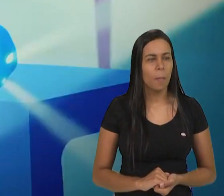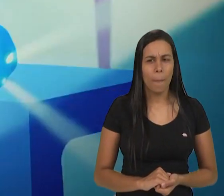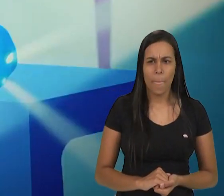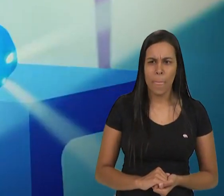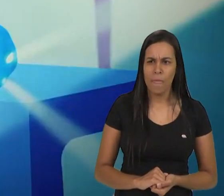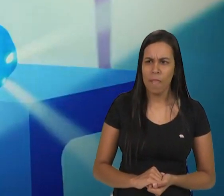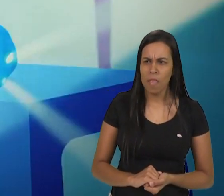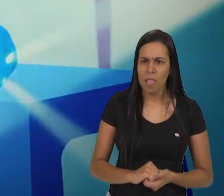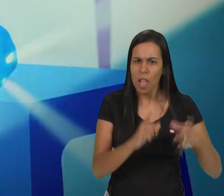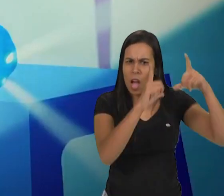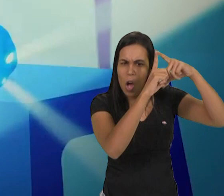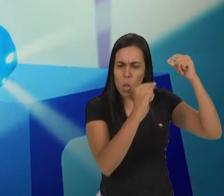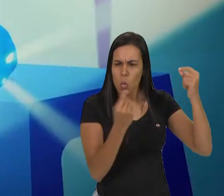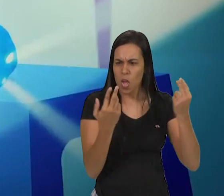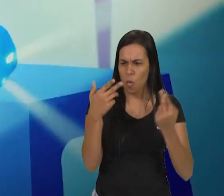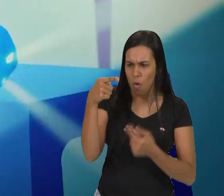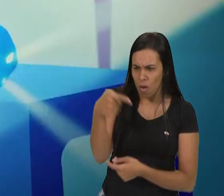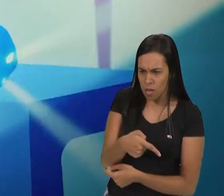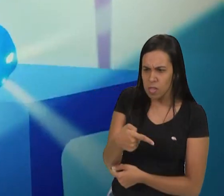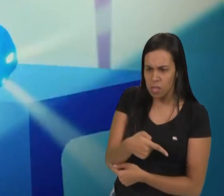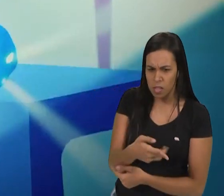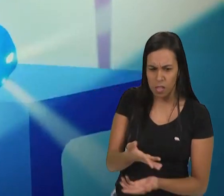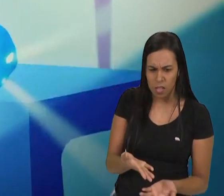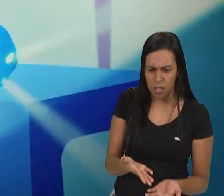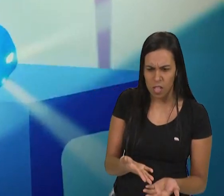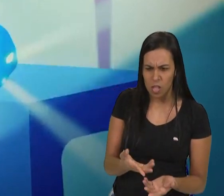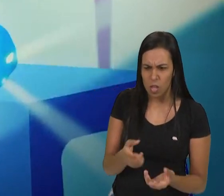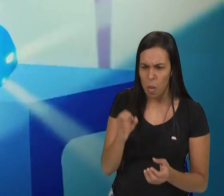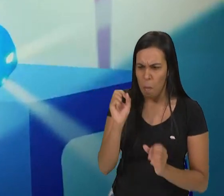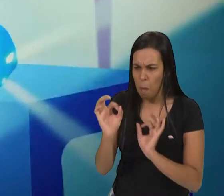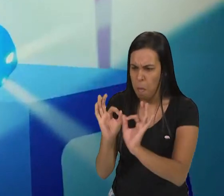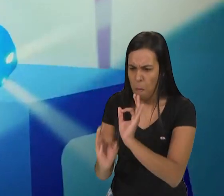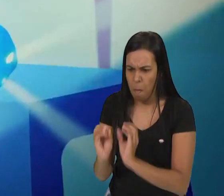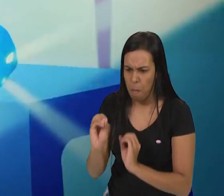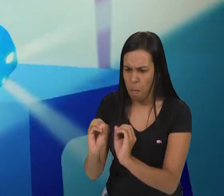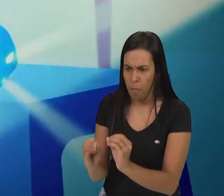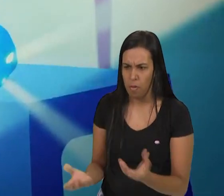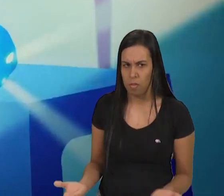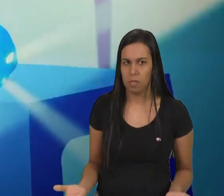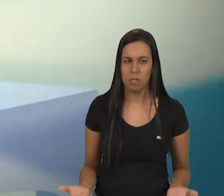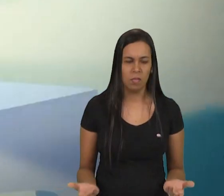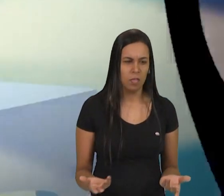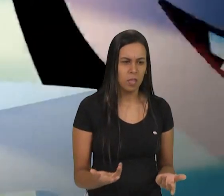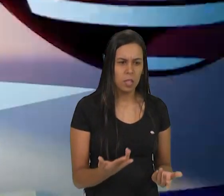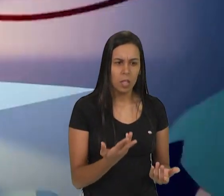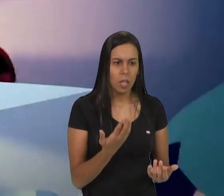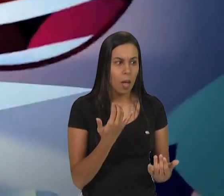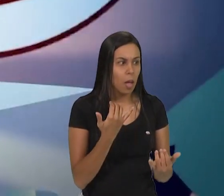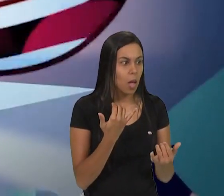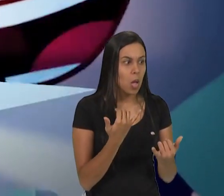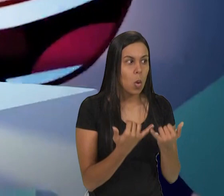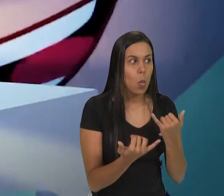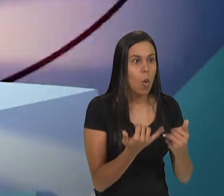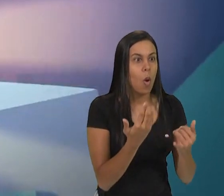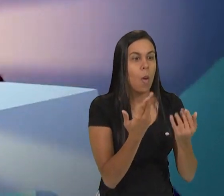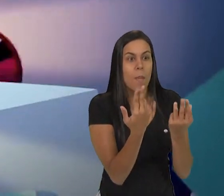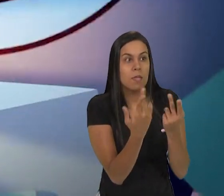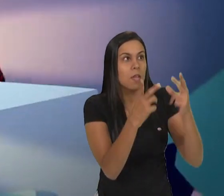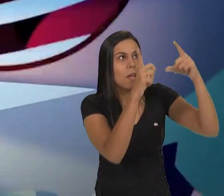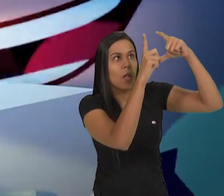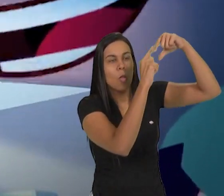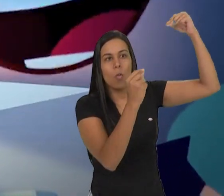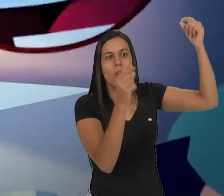Será que a lua do céu é igual a essa lua Toda esburacada? Ela tá igualzinha a lua de